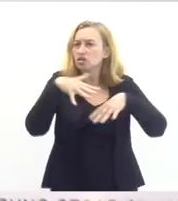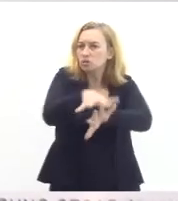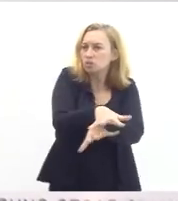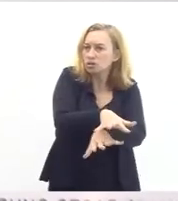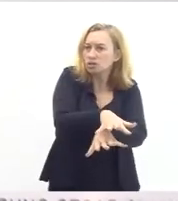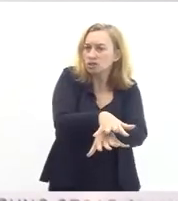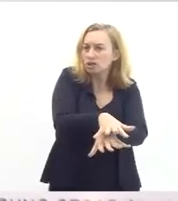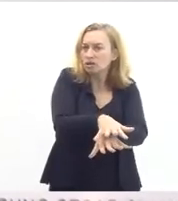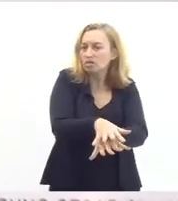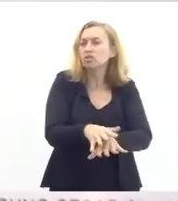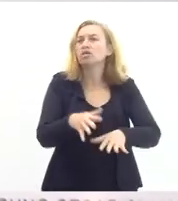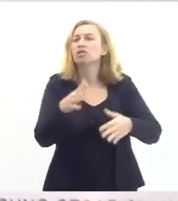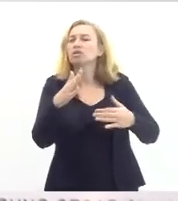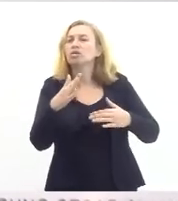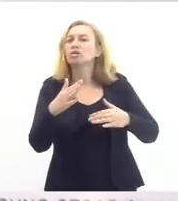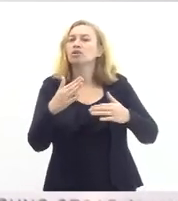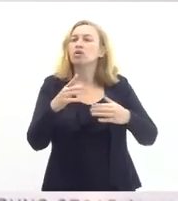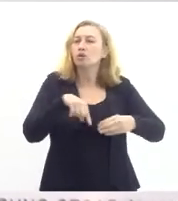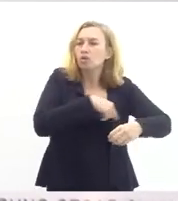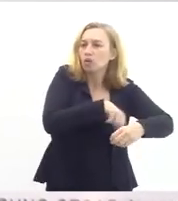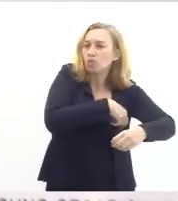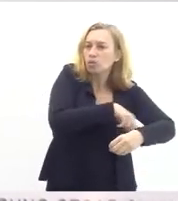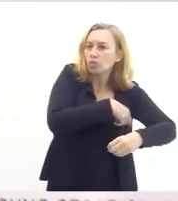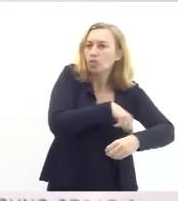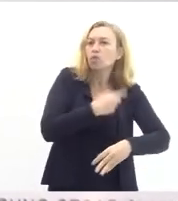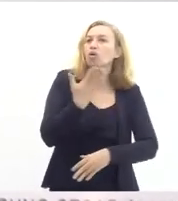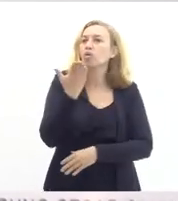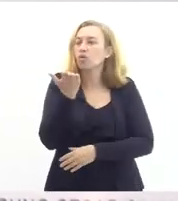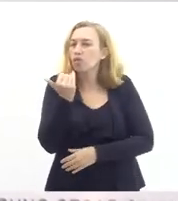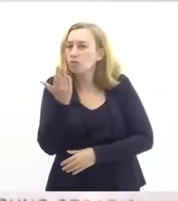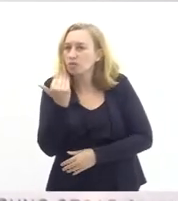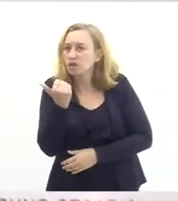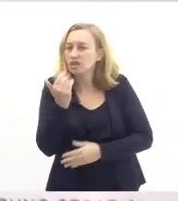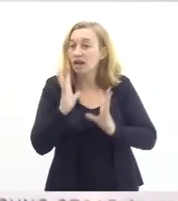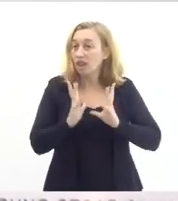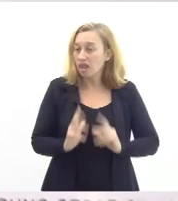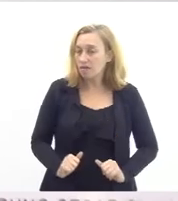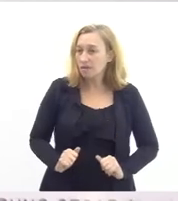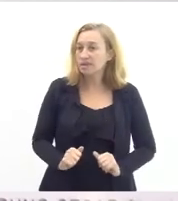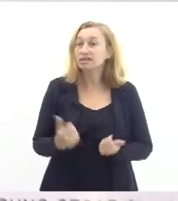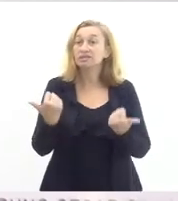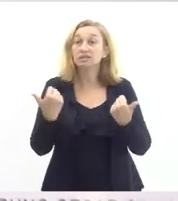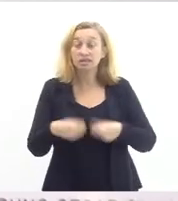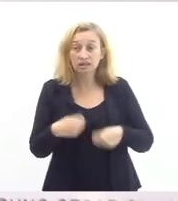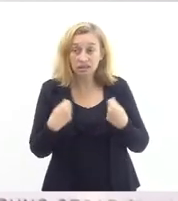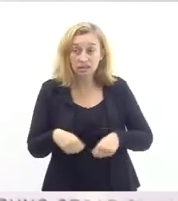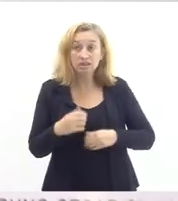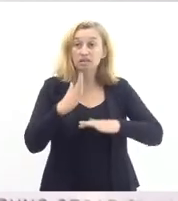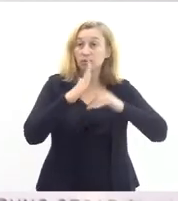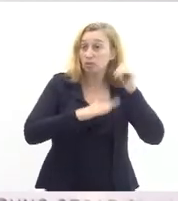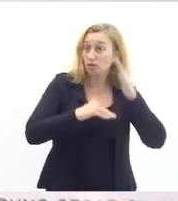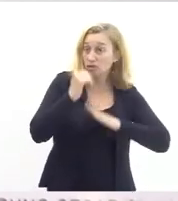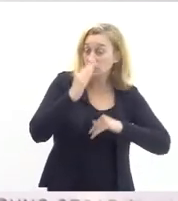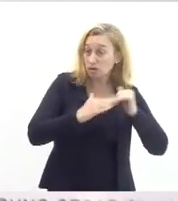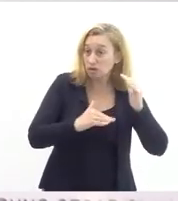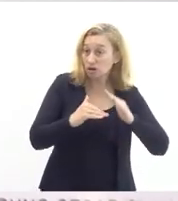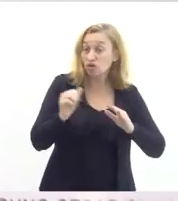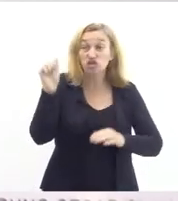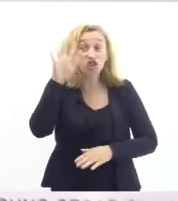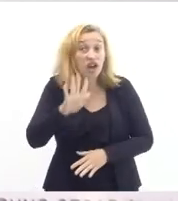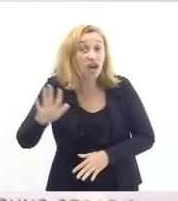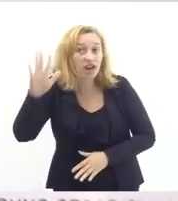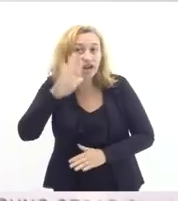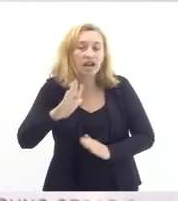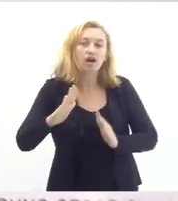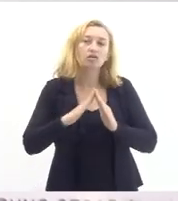profissionais de conservação merenda limpeza então a gente tem carência profissional de professores mas também de toda